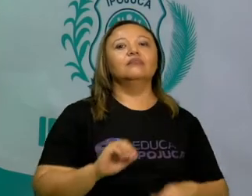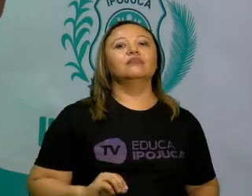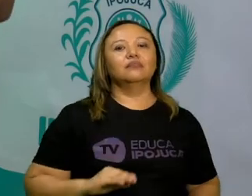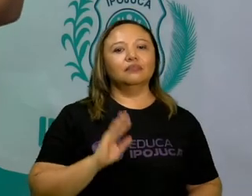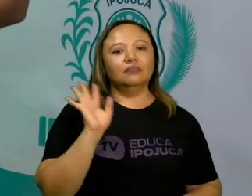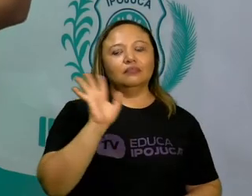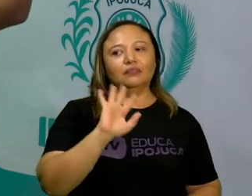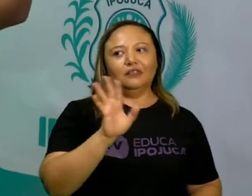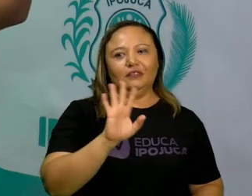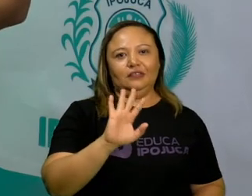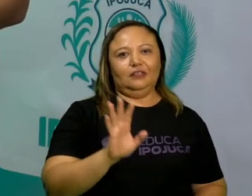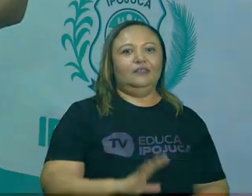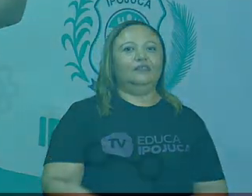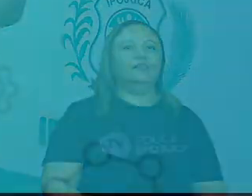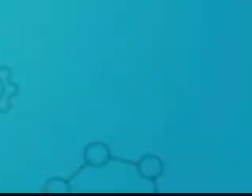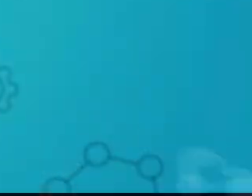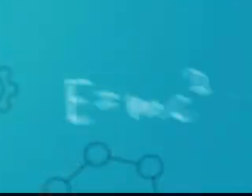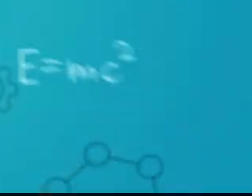até mais!